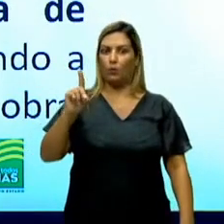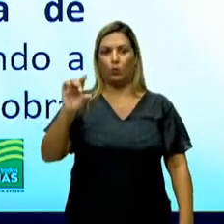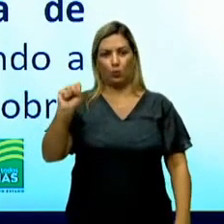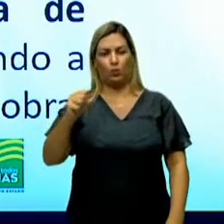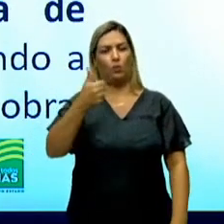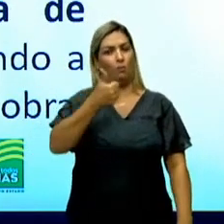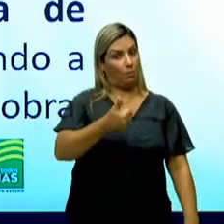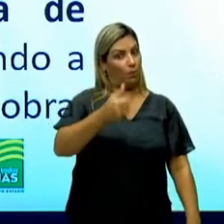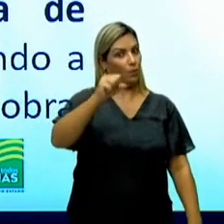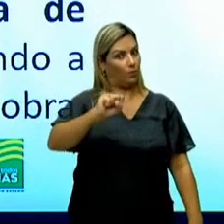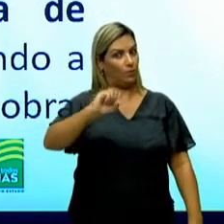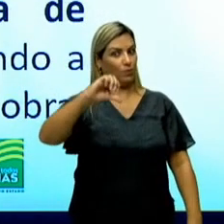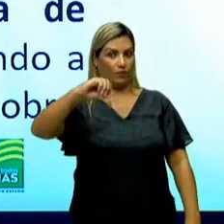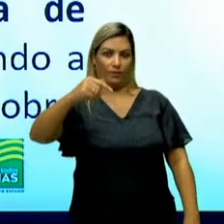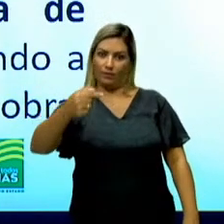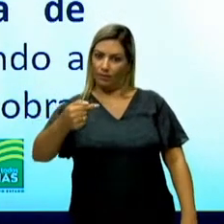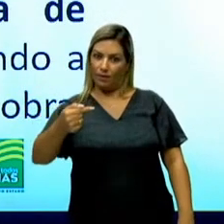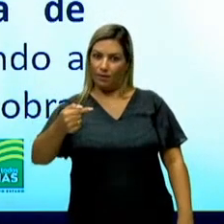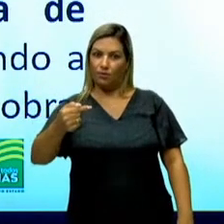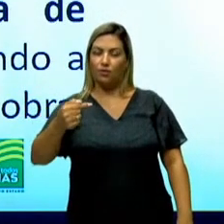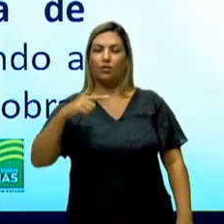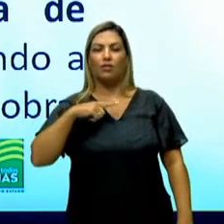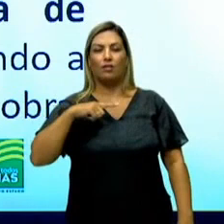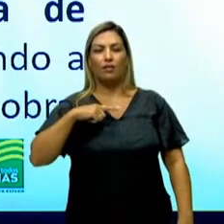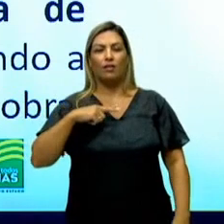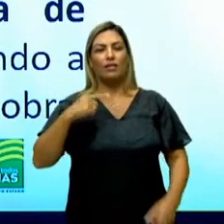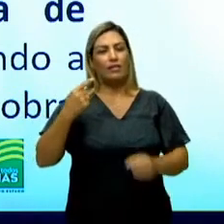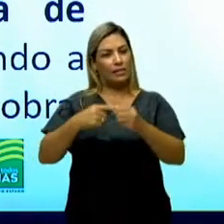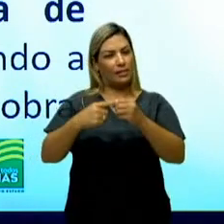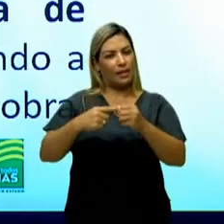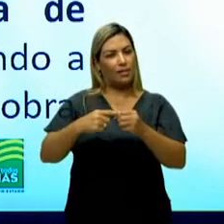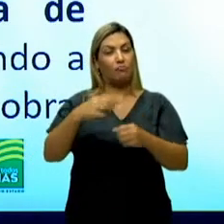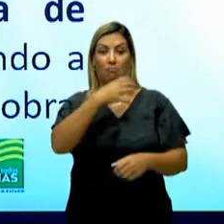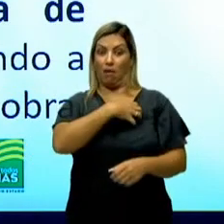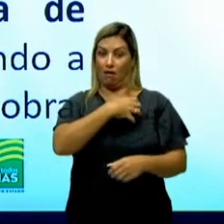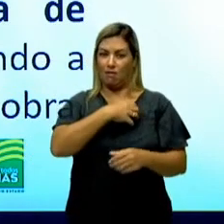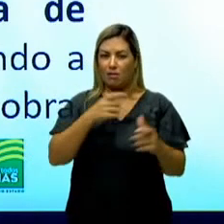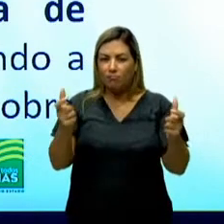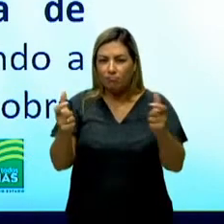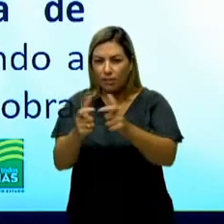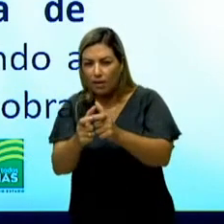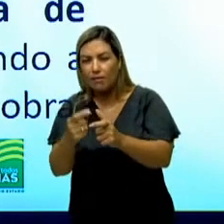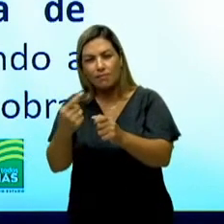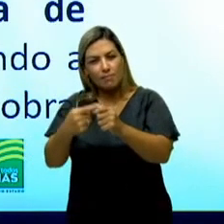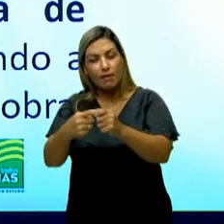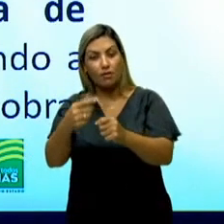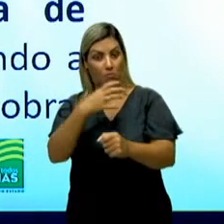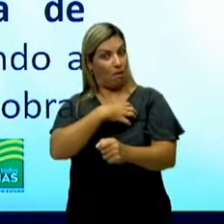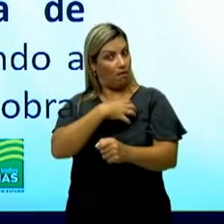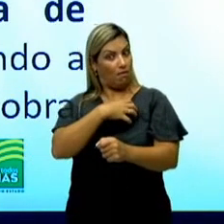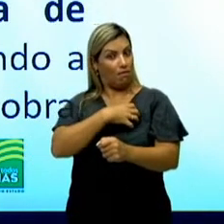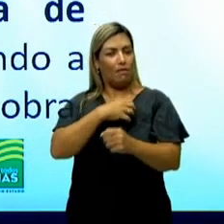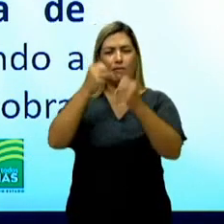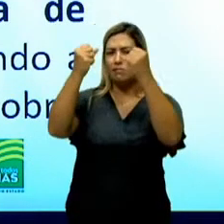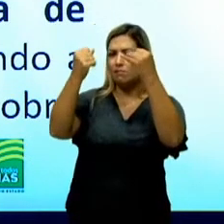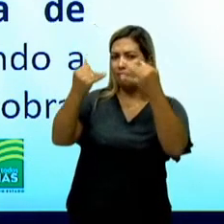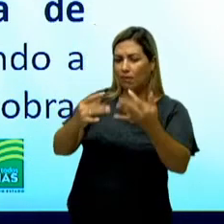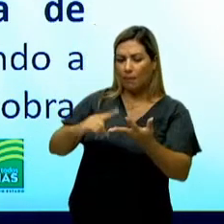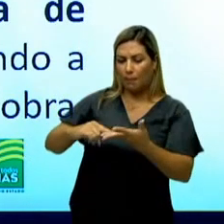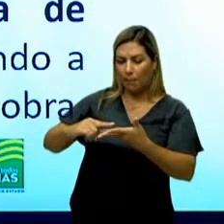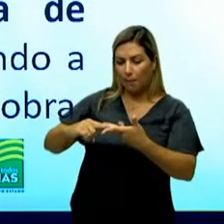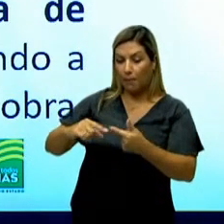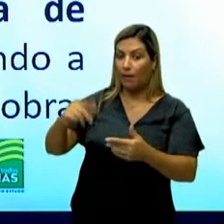1897, lá no interior da Bahia, é que ele consegue, relatando o que